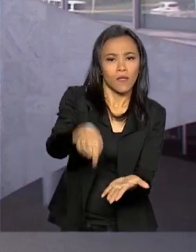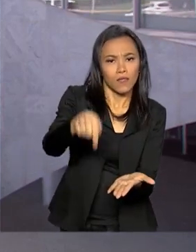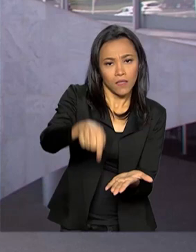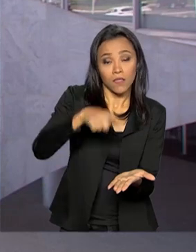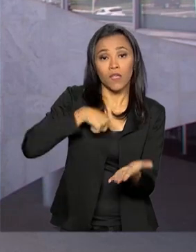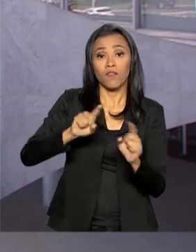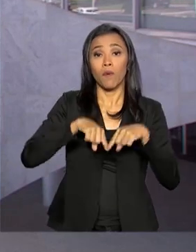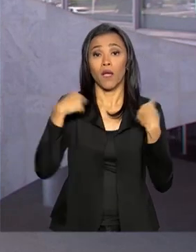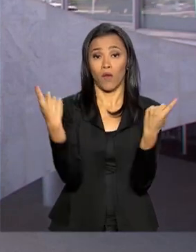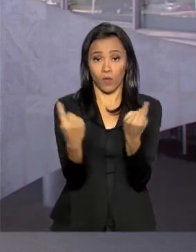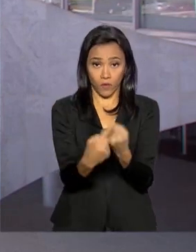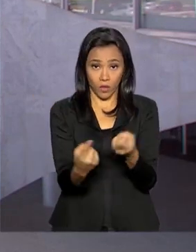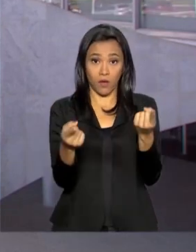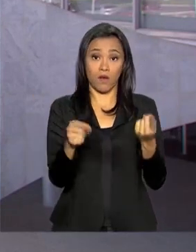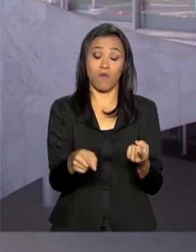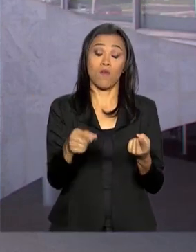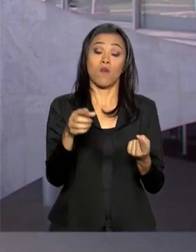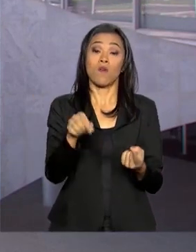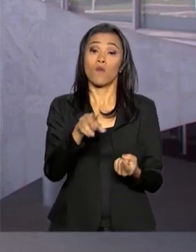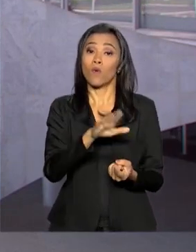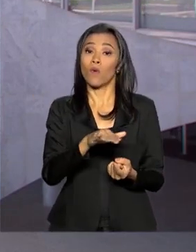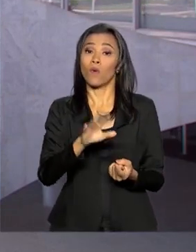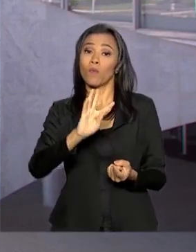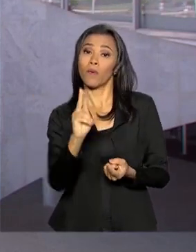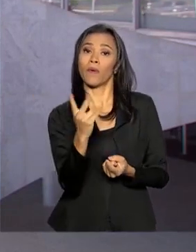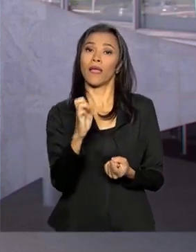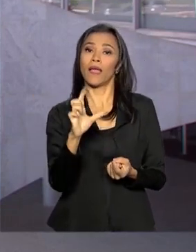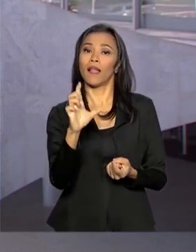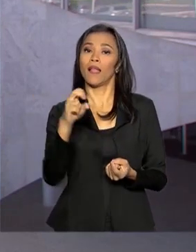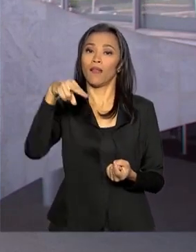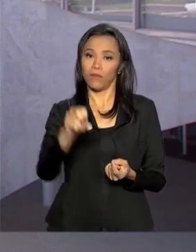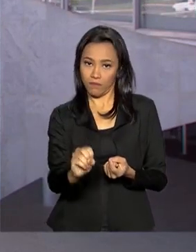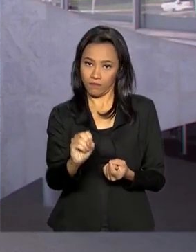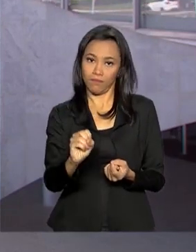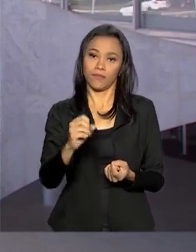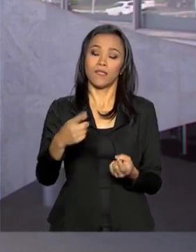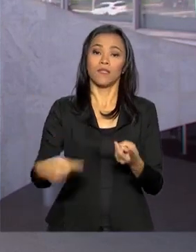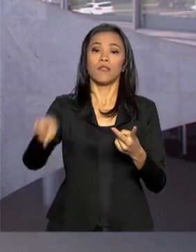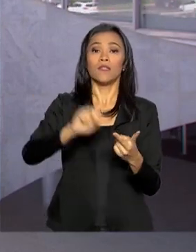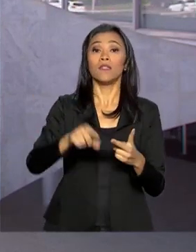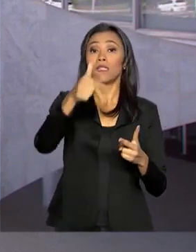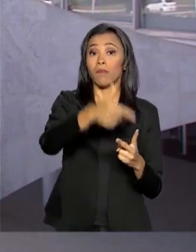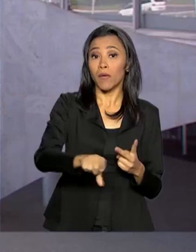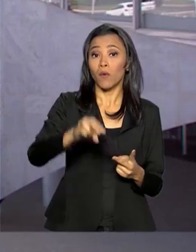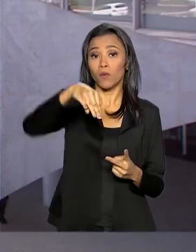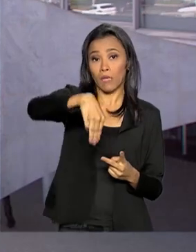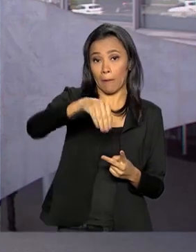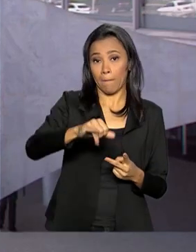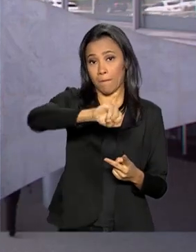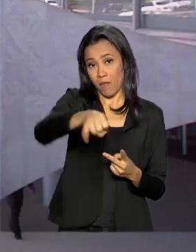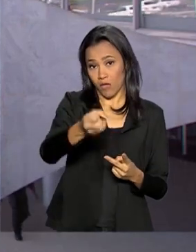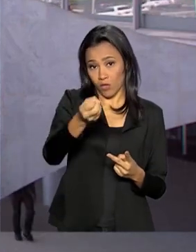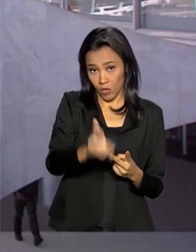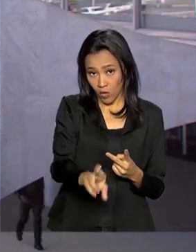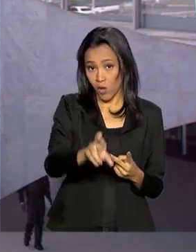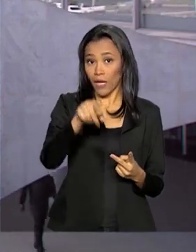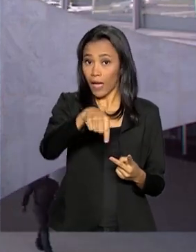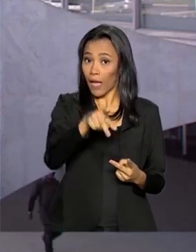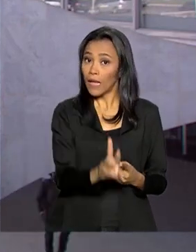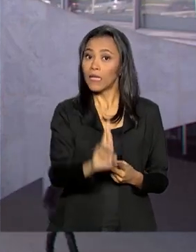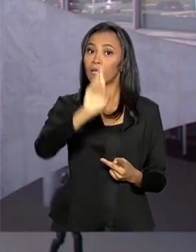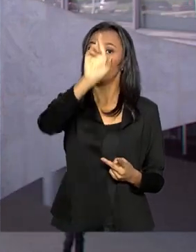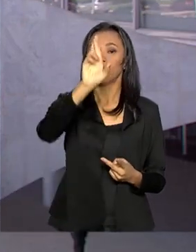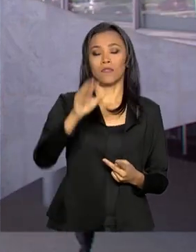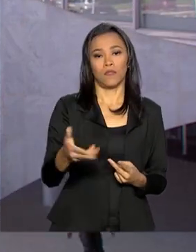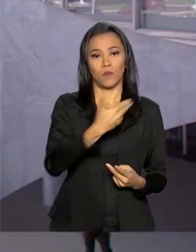do Gabinete de Segurança Institucional, Augusto Heleno, e o deputado Major Vitor Hugo, líder do governo na Câmara. O